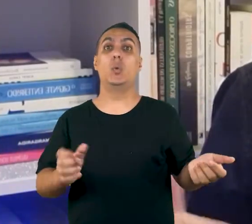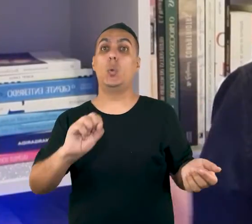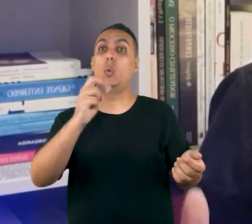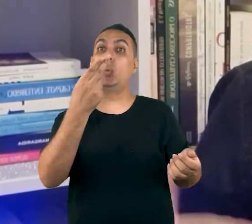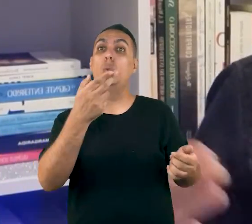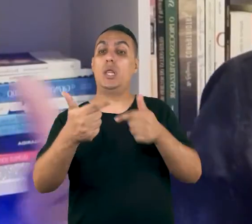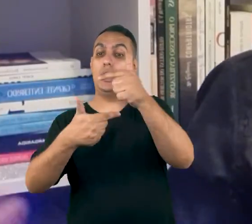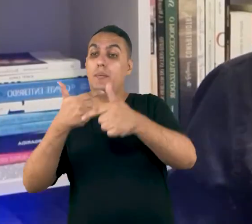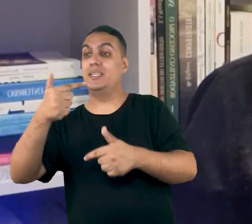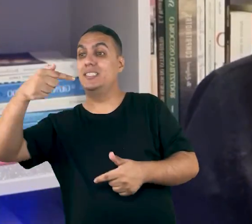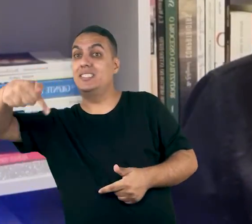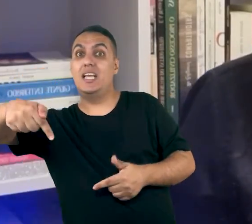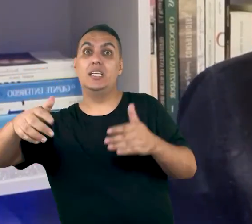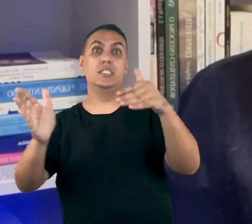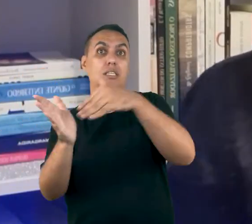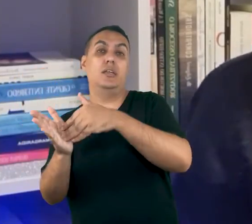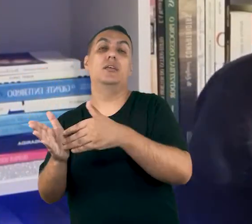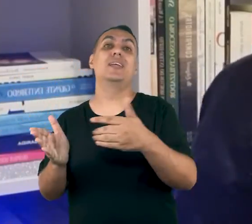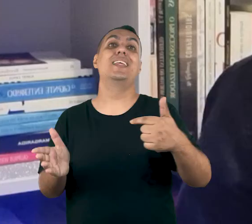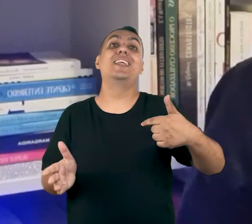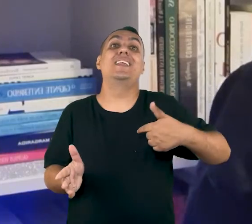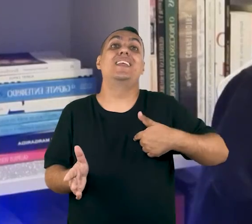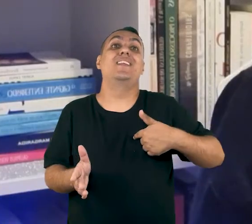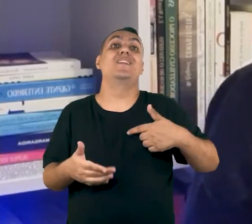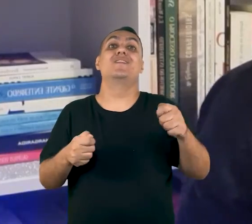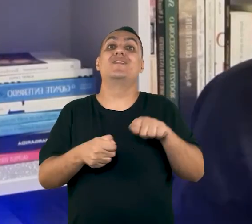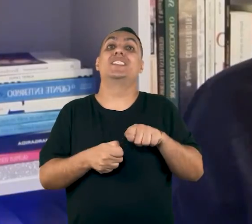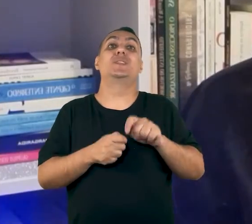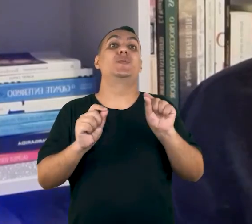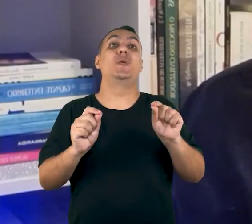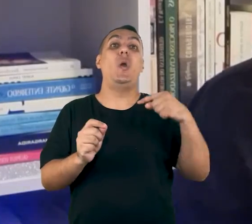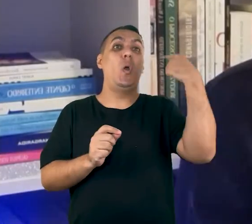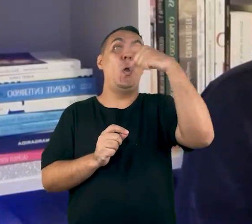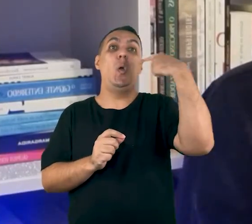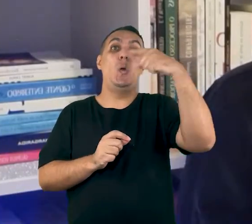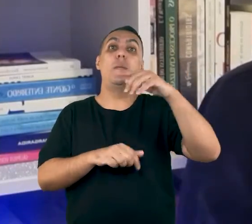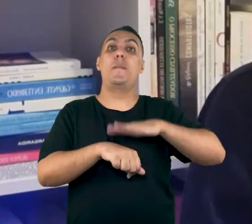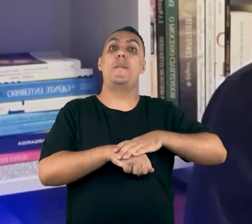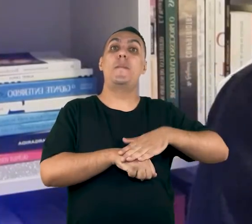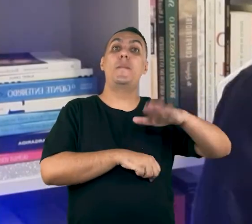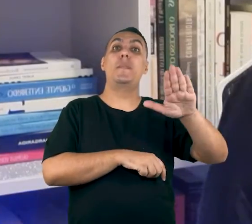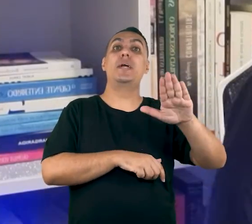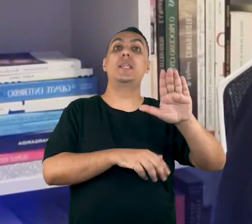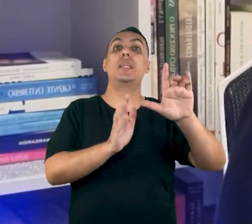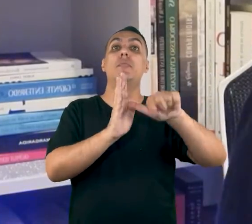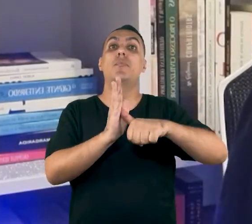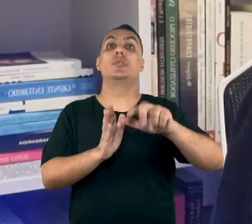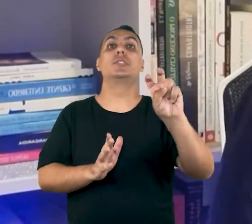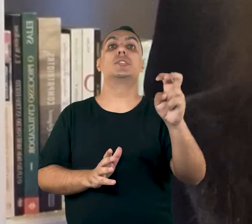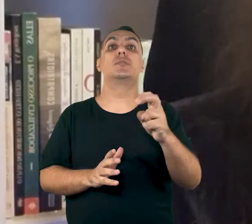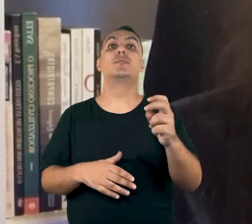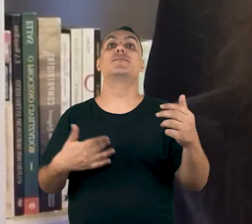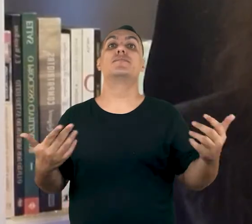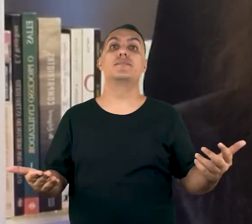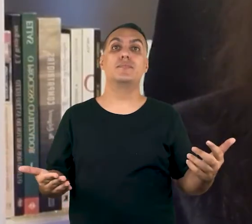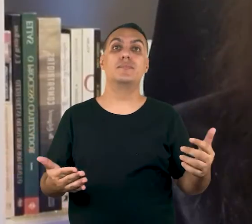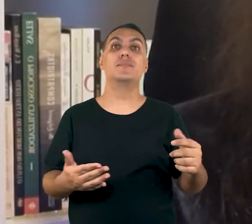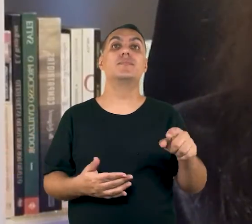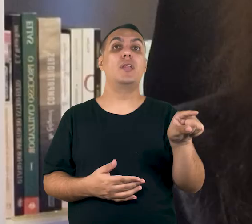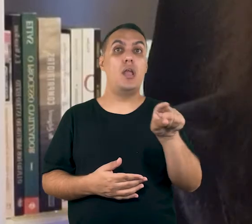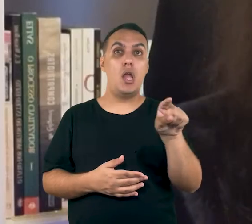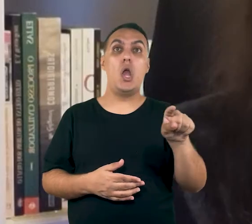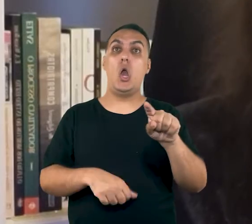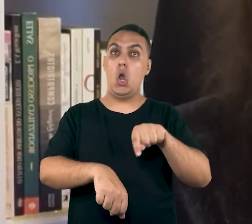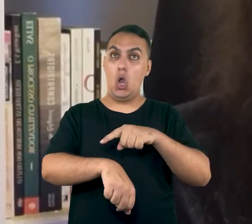jornada termina às 7. O que que eu faço com essas horas trabalhadas depois das 5 horas? Estas